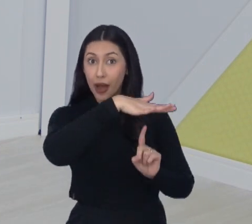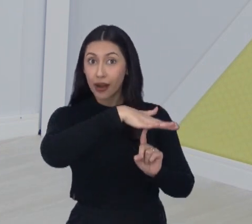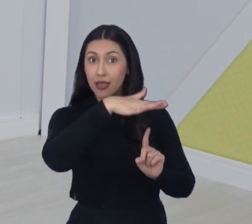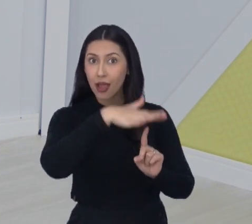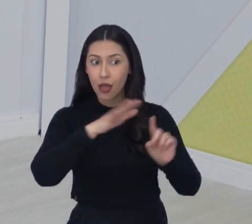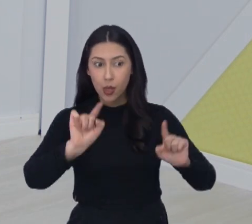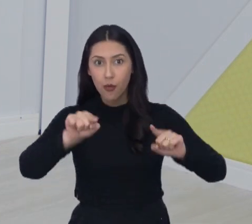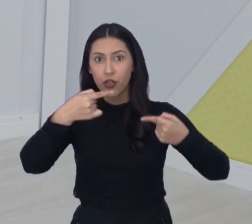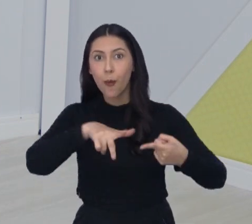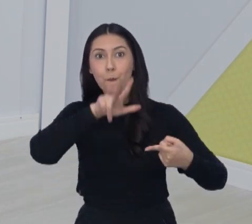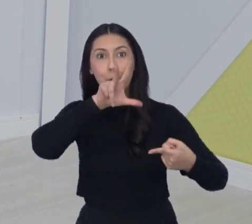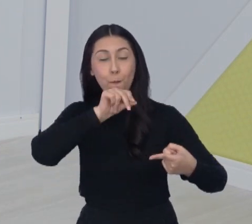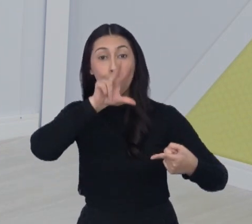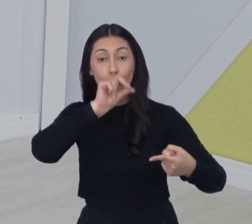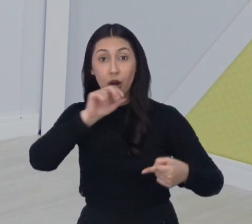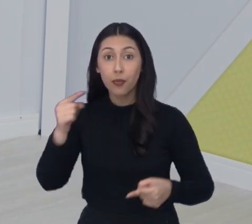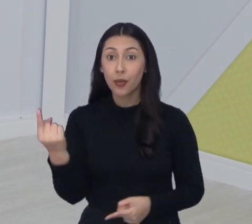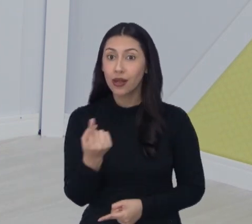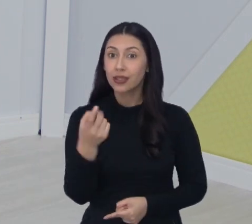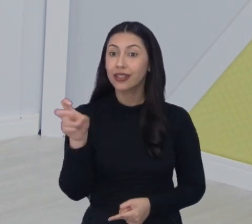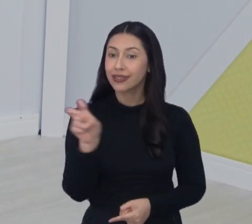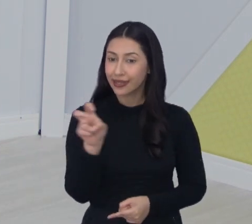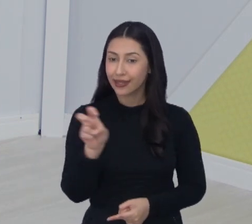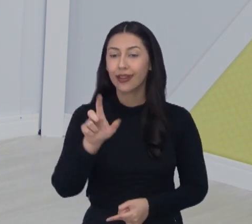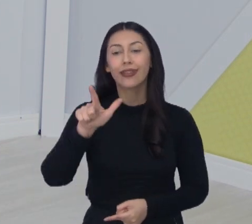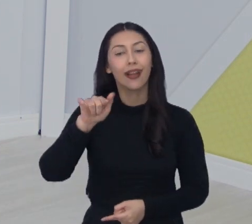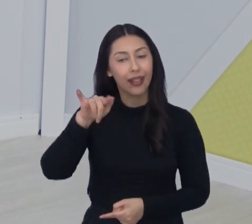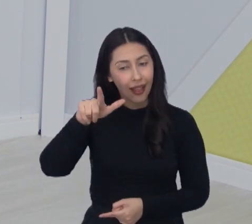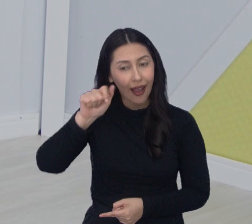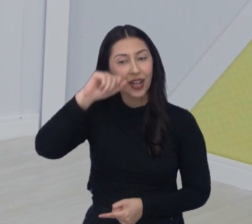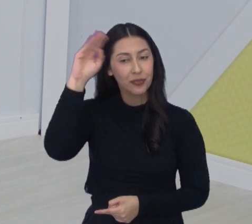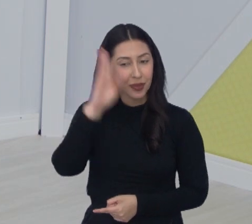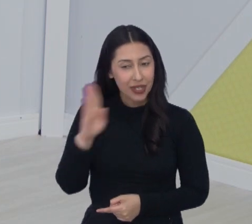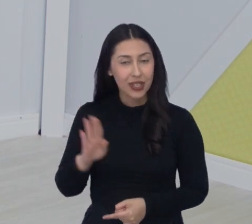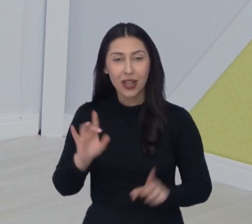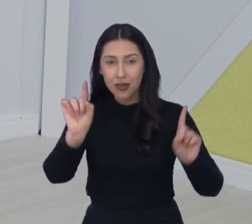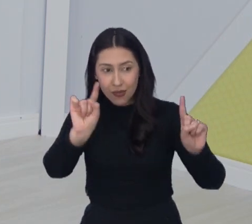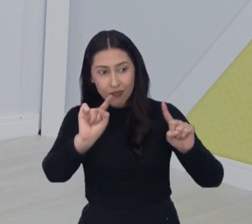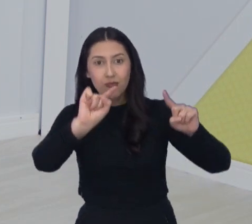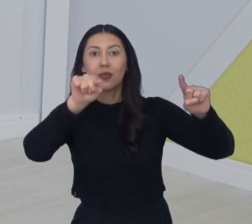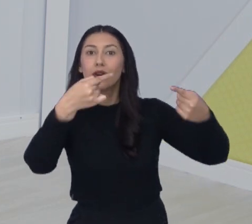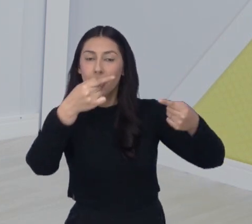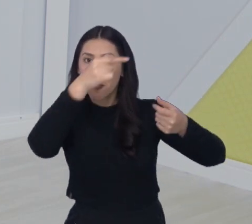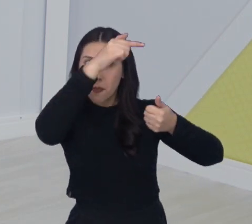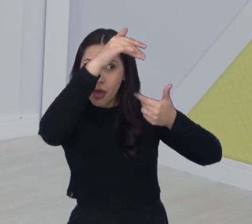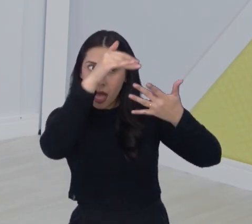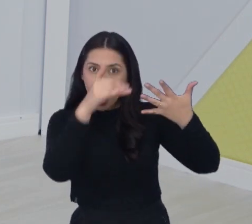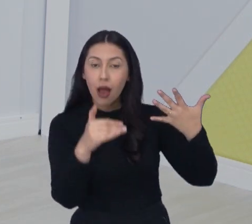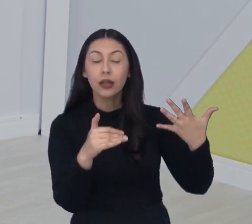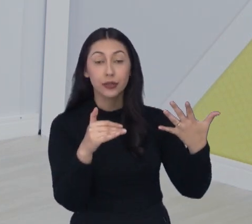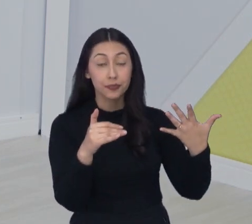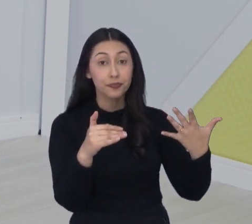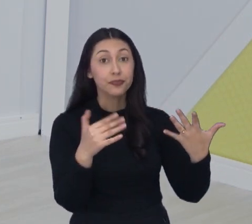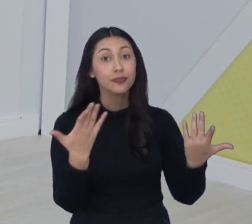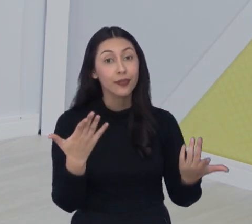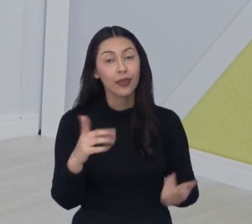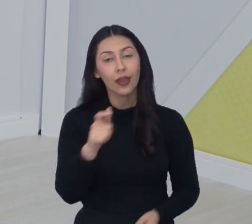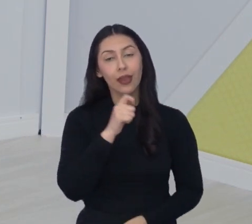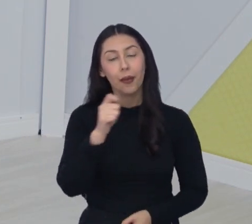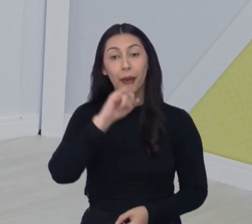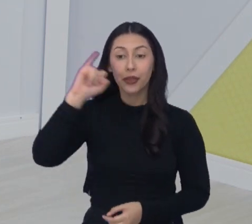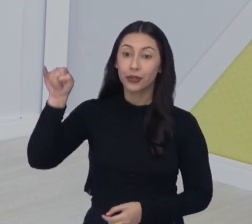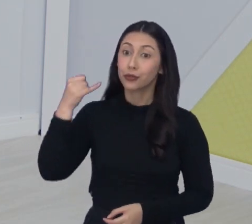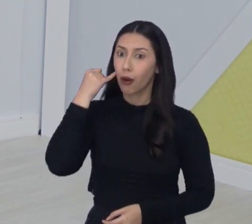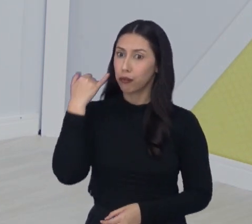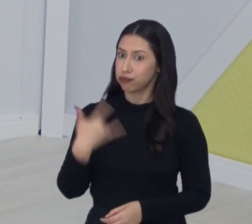15ª rodada da Liga Nacional, em um confronto direto na tabela de classificação do torneio. E o nosso repórter João Delfino,